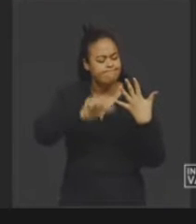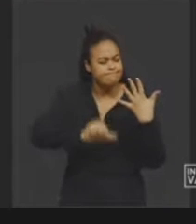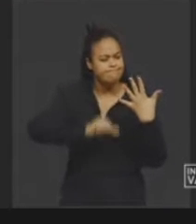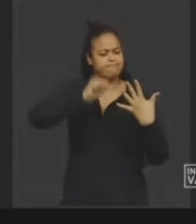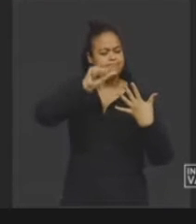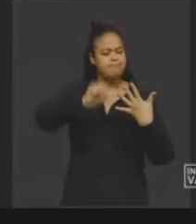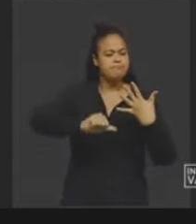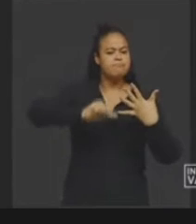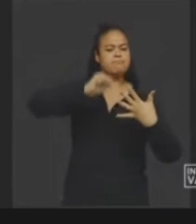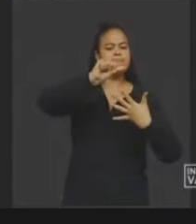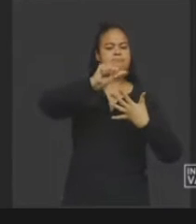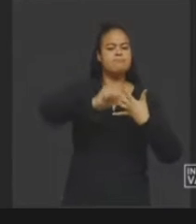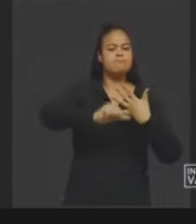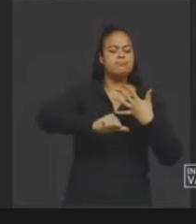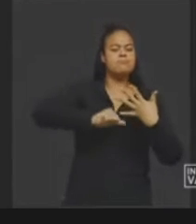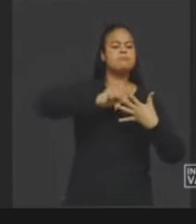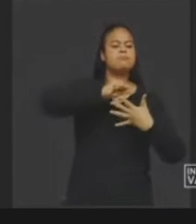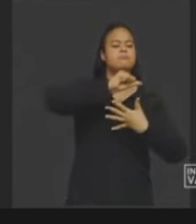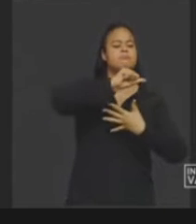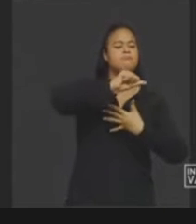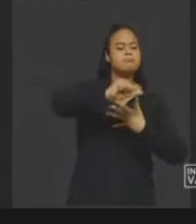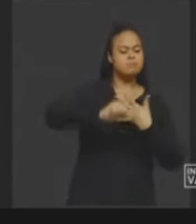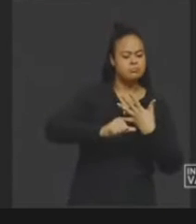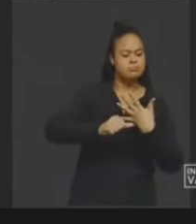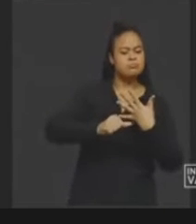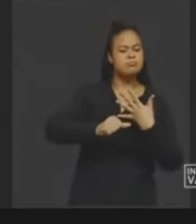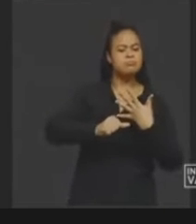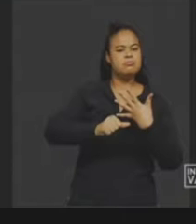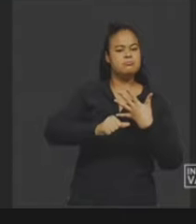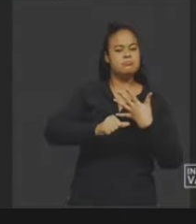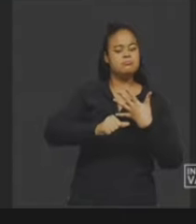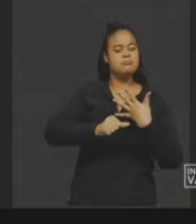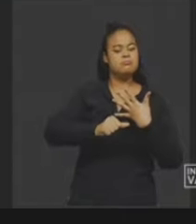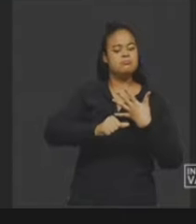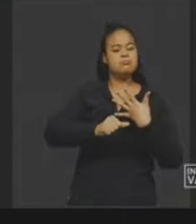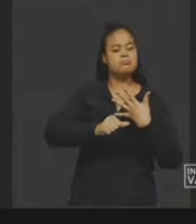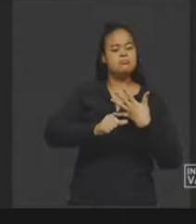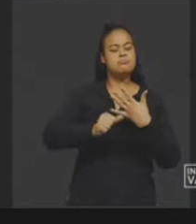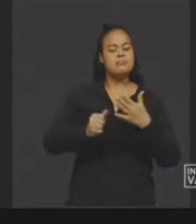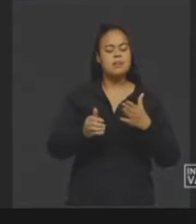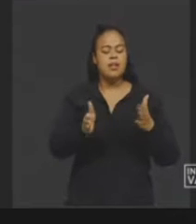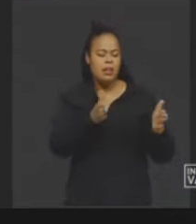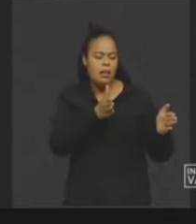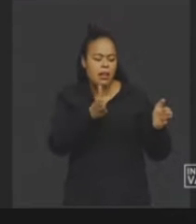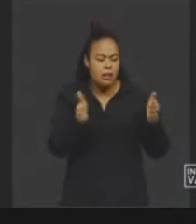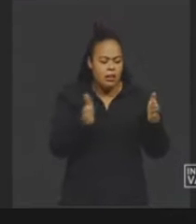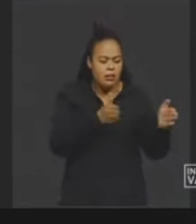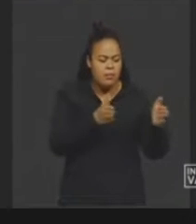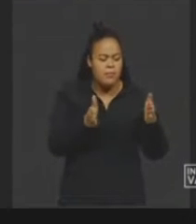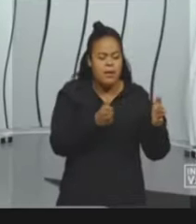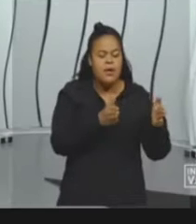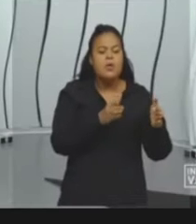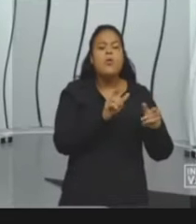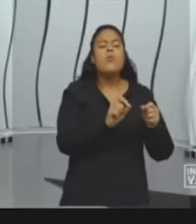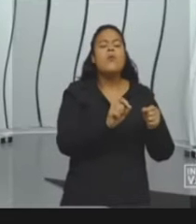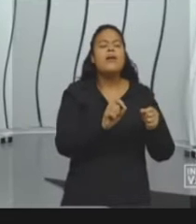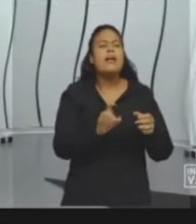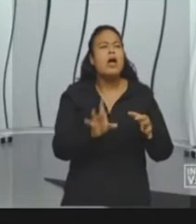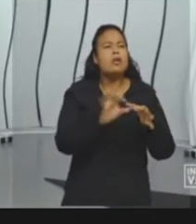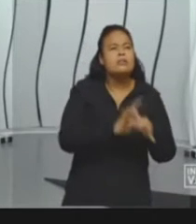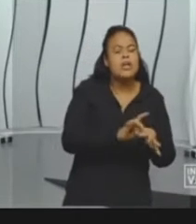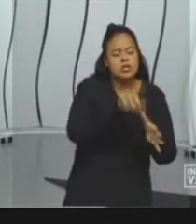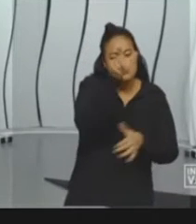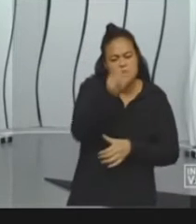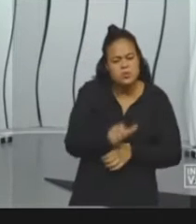de forma cíclica, espontaneamente ou por meio da intervenção humana. O que é isso, se